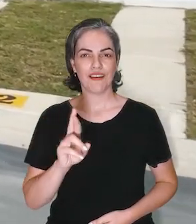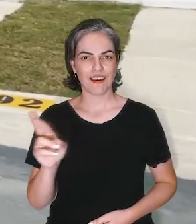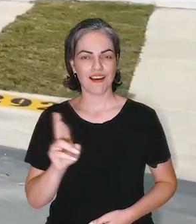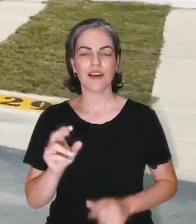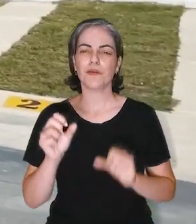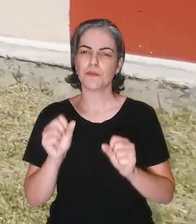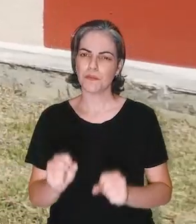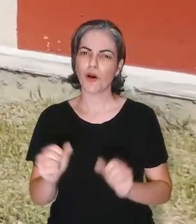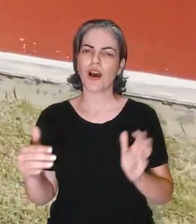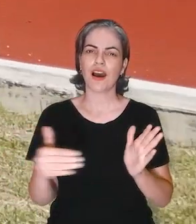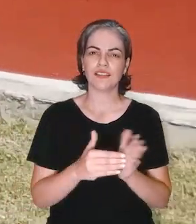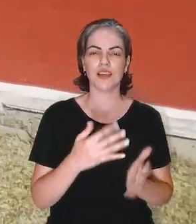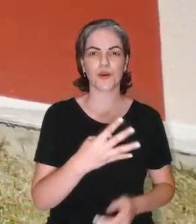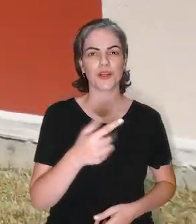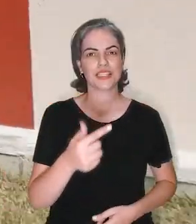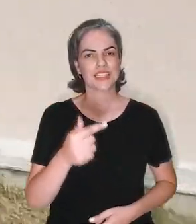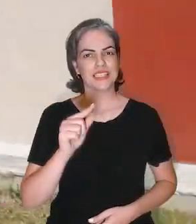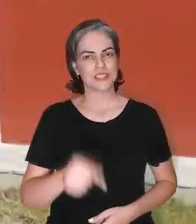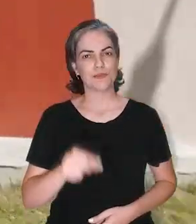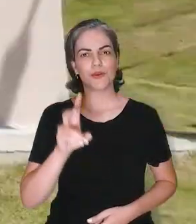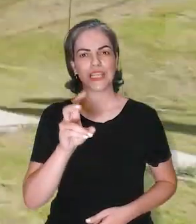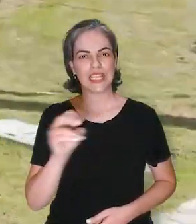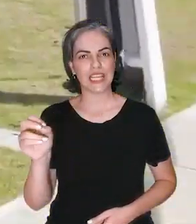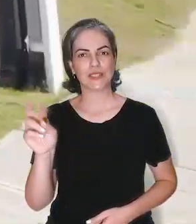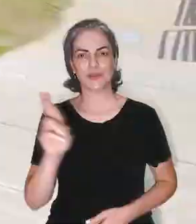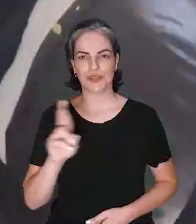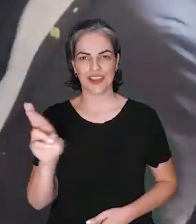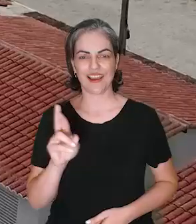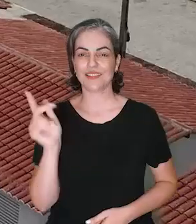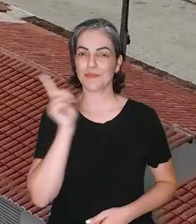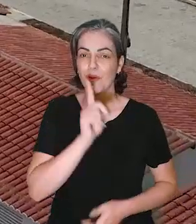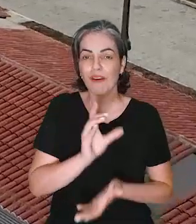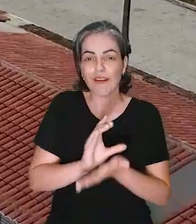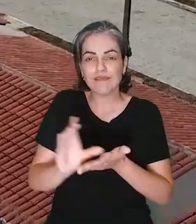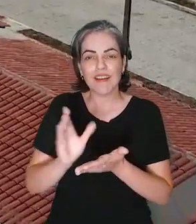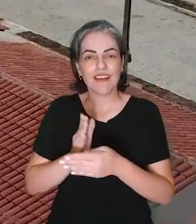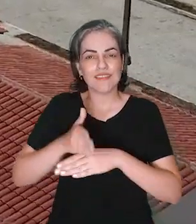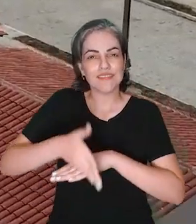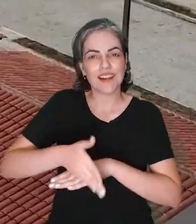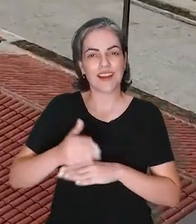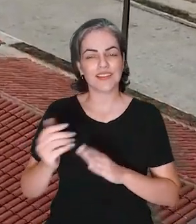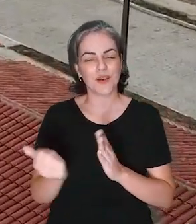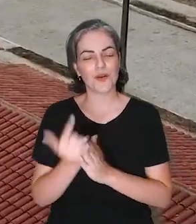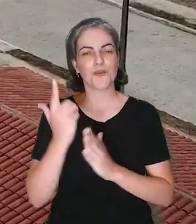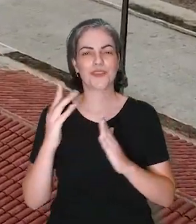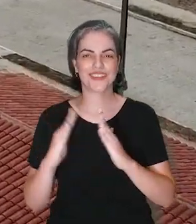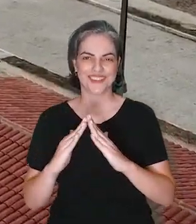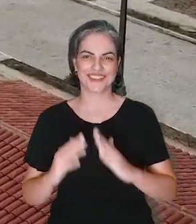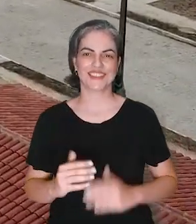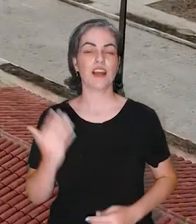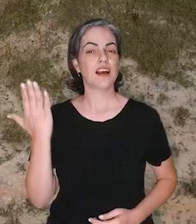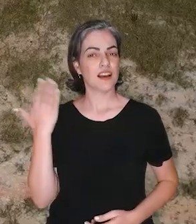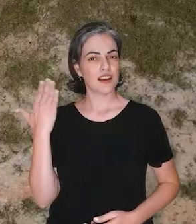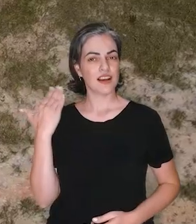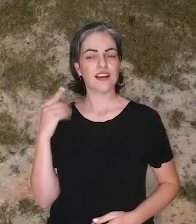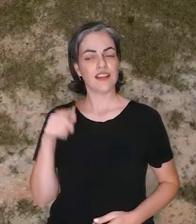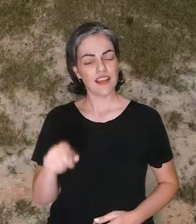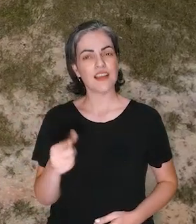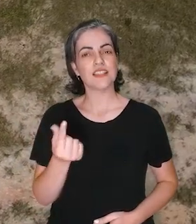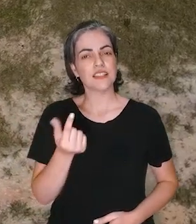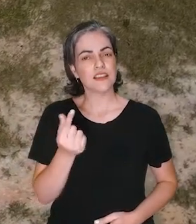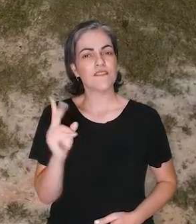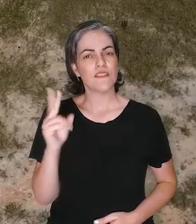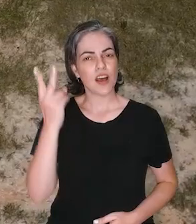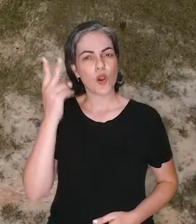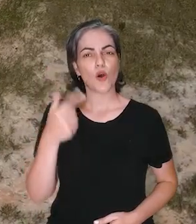mil, podendo chegar até R$ 47.500 para dar entrada em seu imóvel residencial. Antes, o